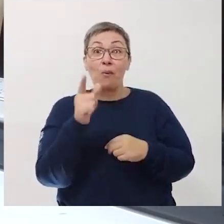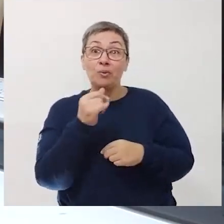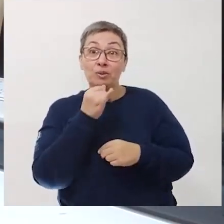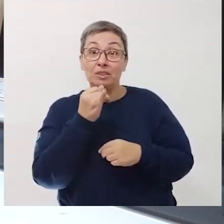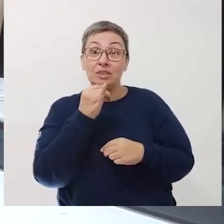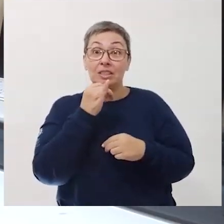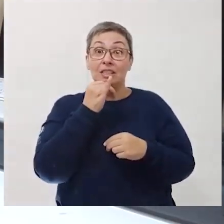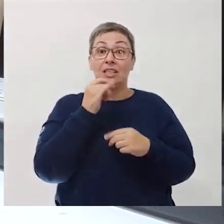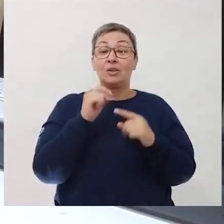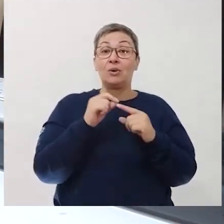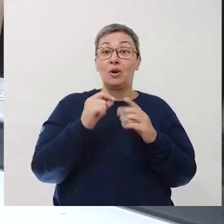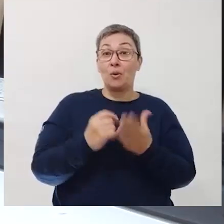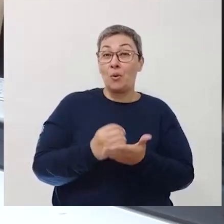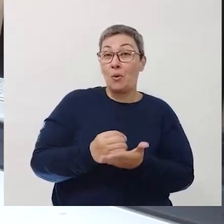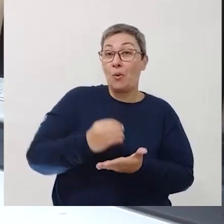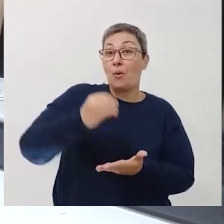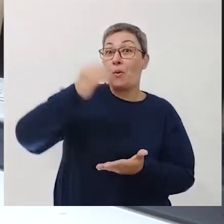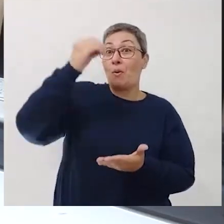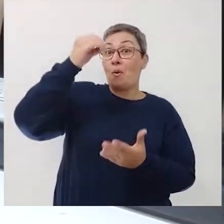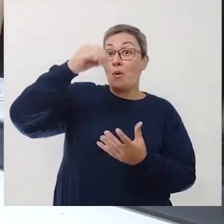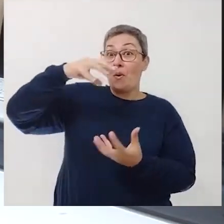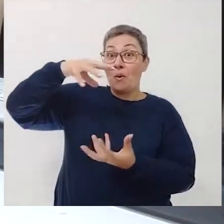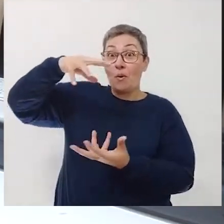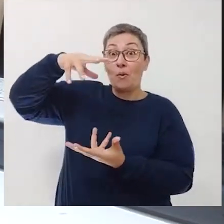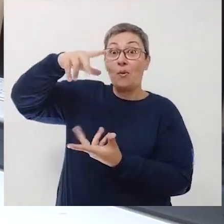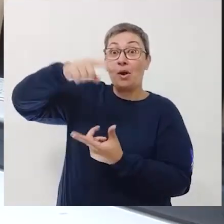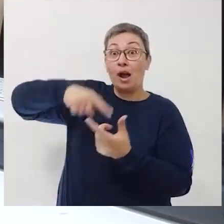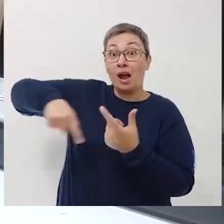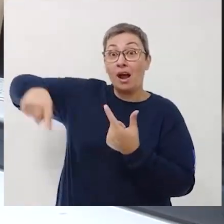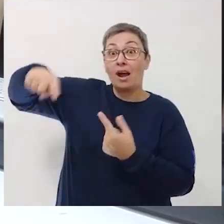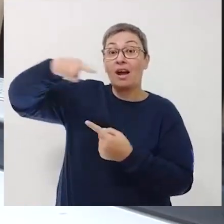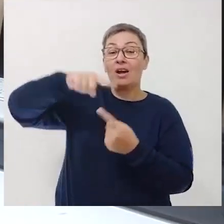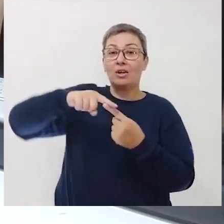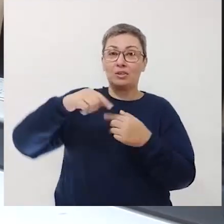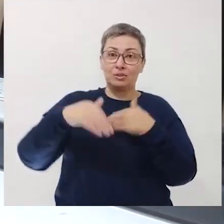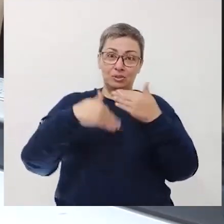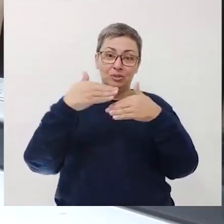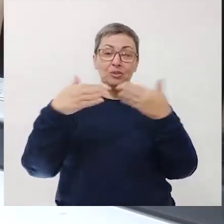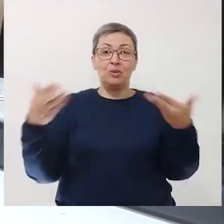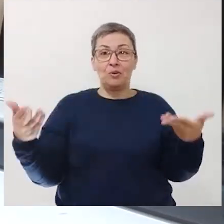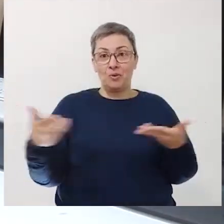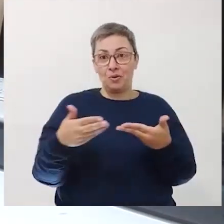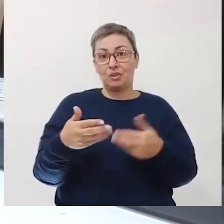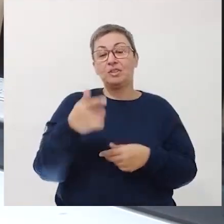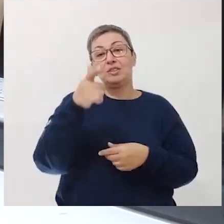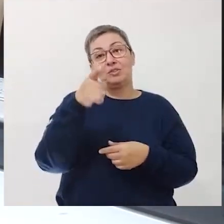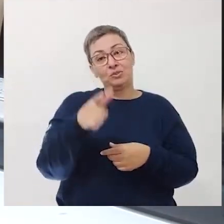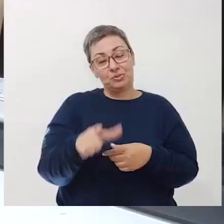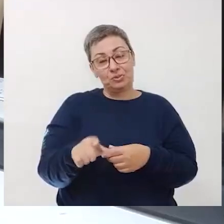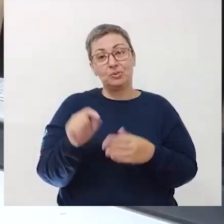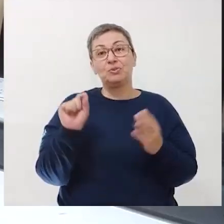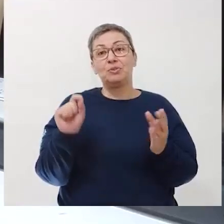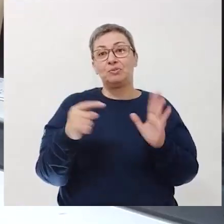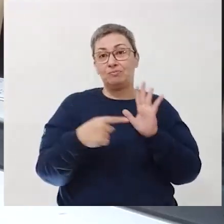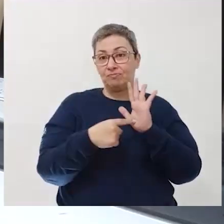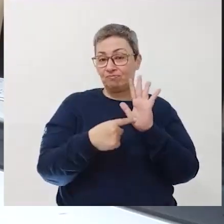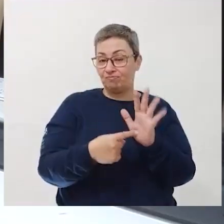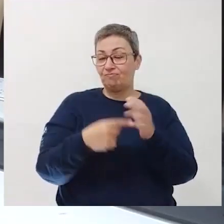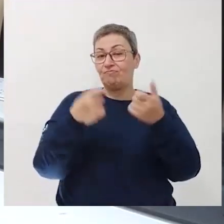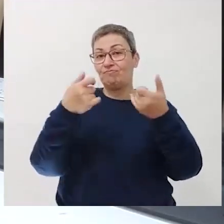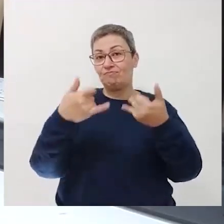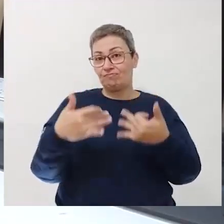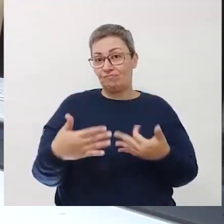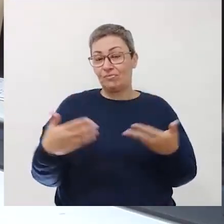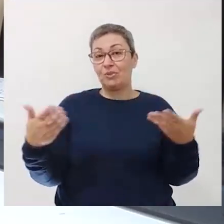exemplo, nas viagens espaciais, quando começaram a se desenvolver. E hoje vem à tona novamente, quando se